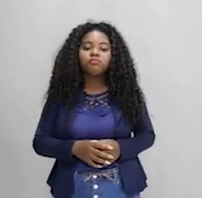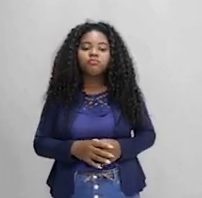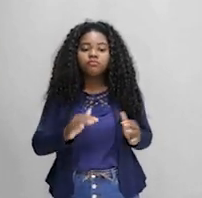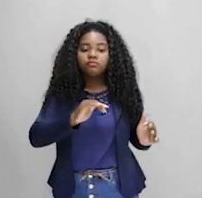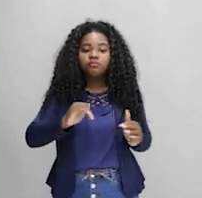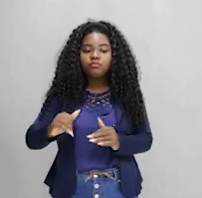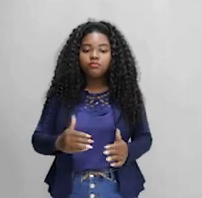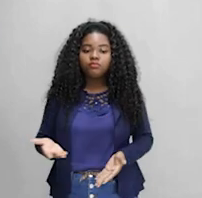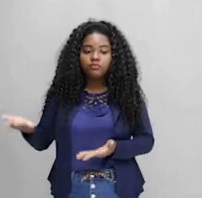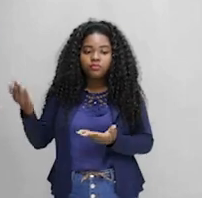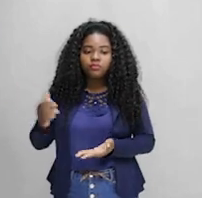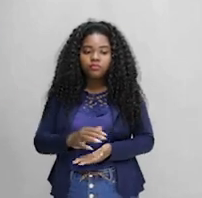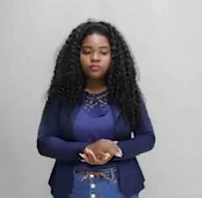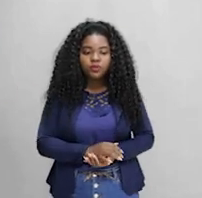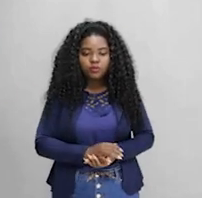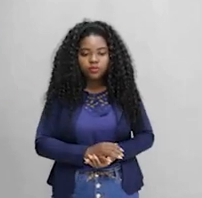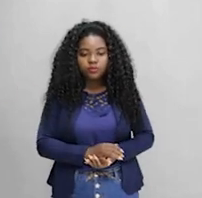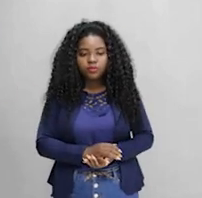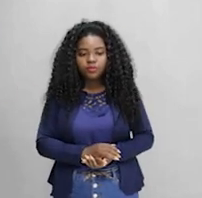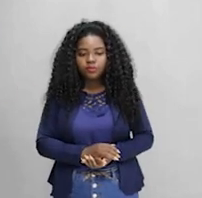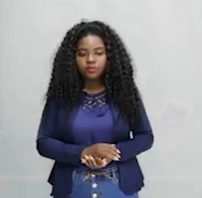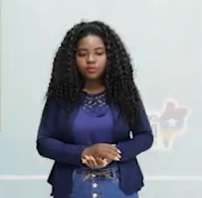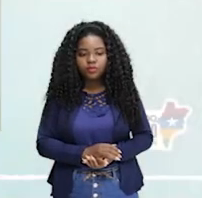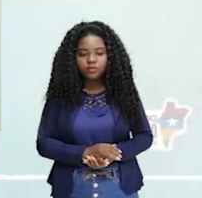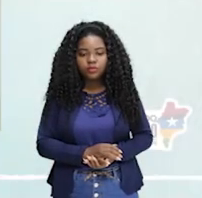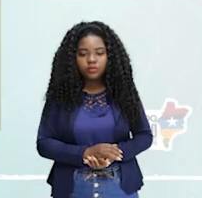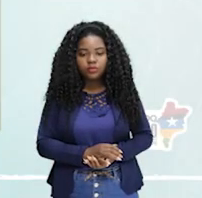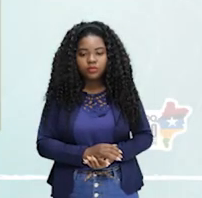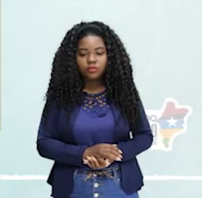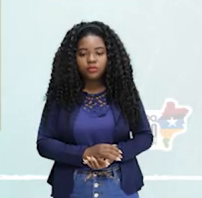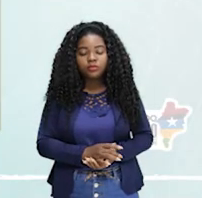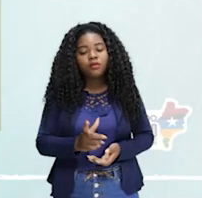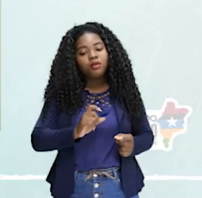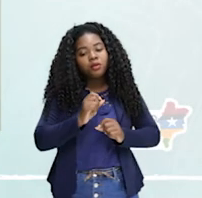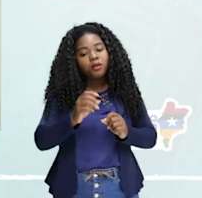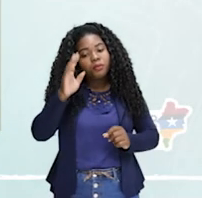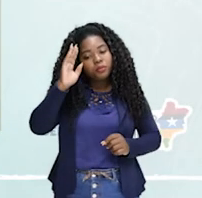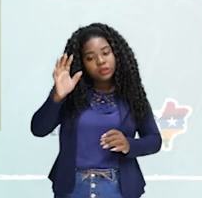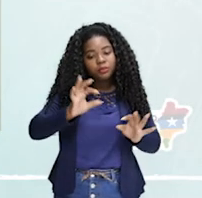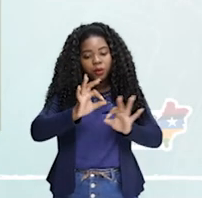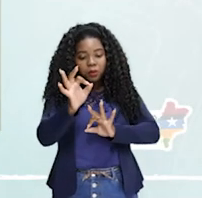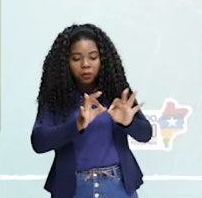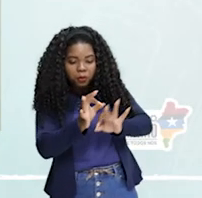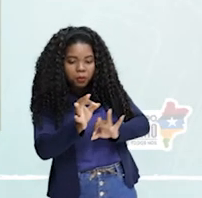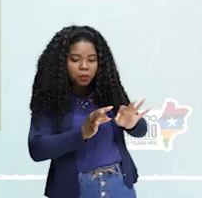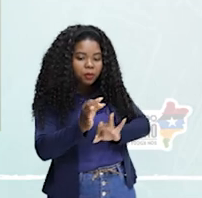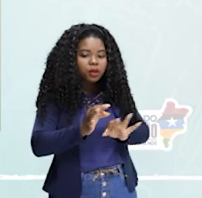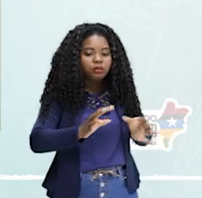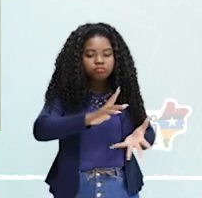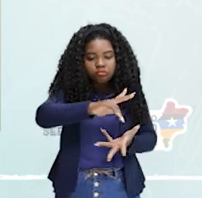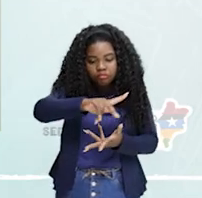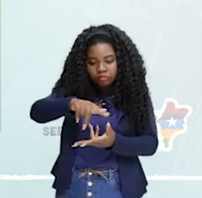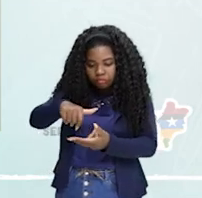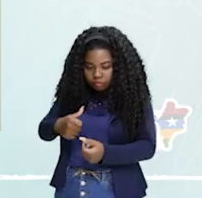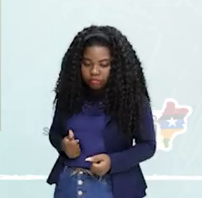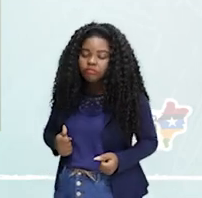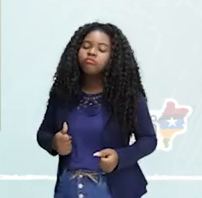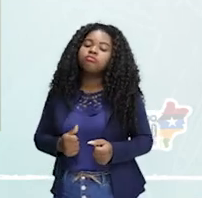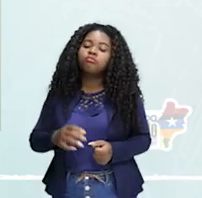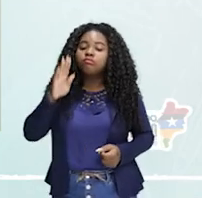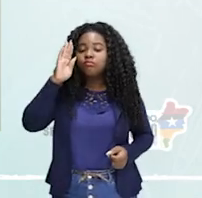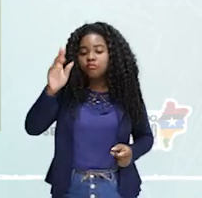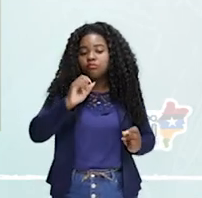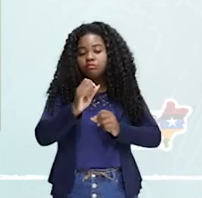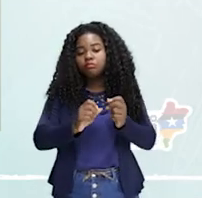evoluir comigo. E aí, galera, nesse contexto, surgem as principais conferências ambientais, como eu já te disse, elas vão surgir principalmente